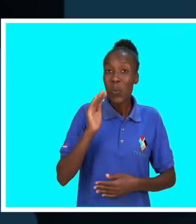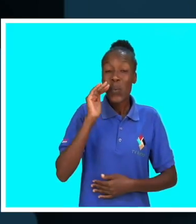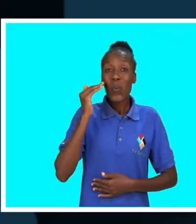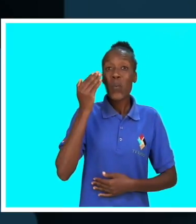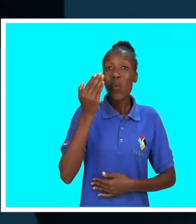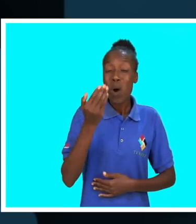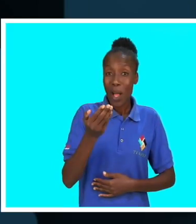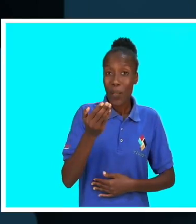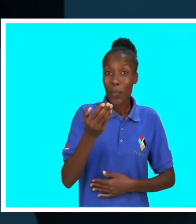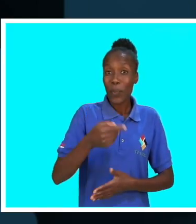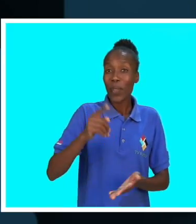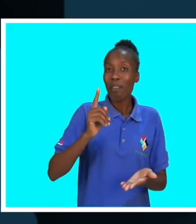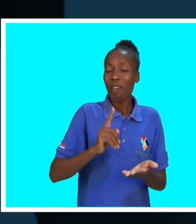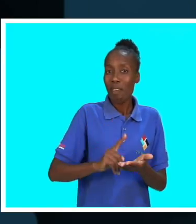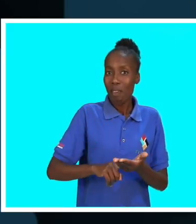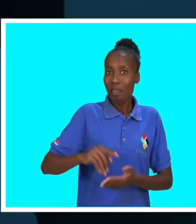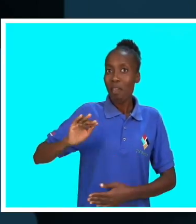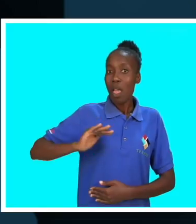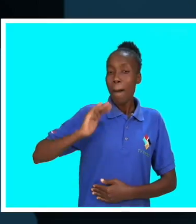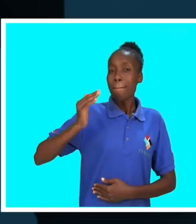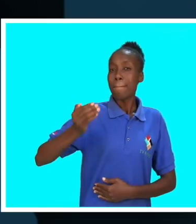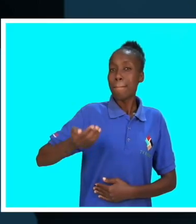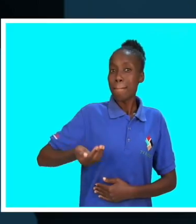primeira relação sexual.